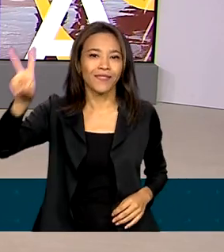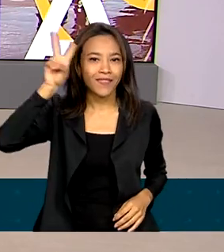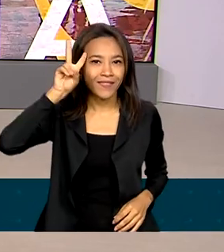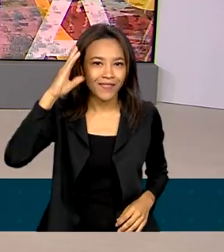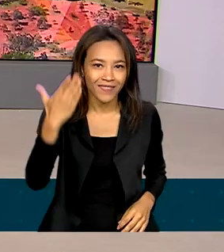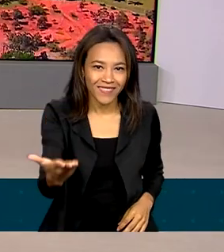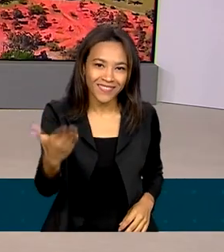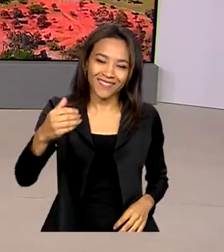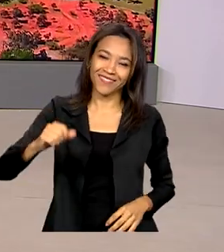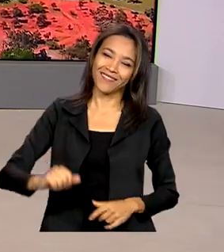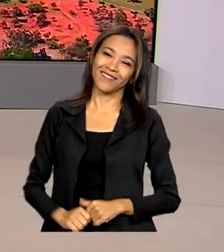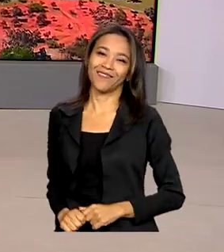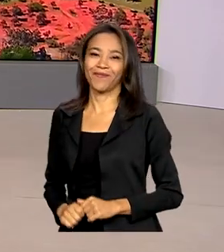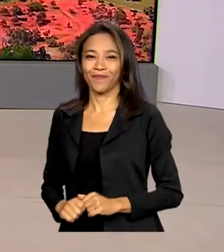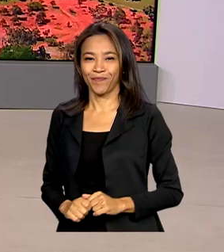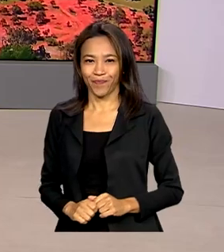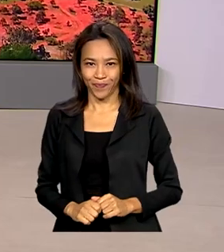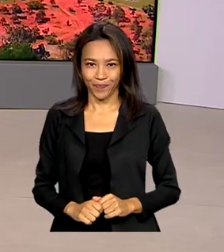você.